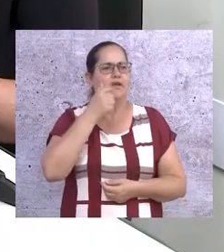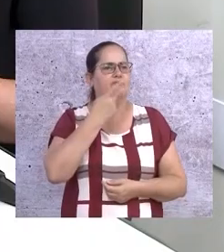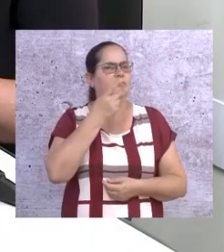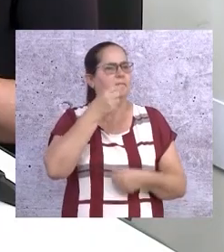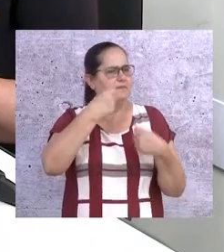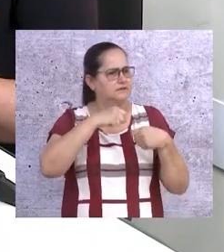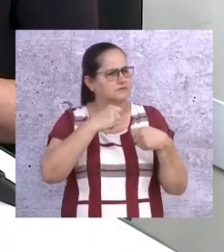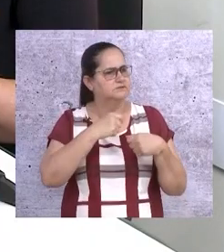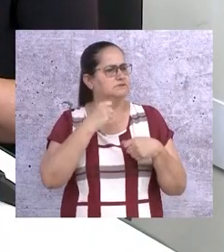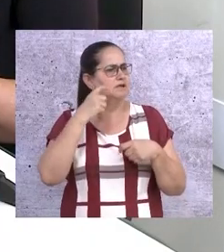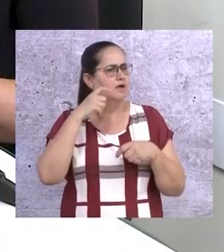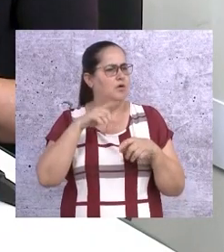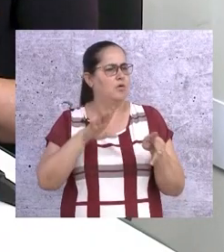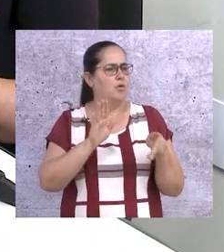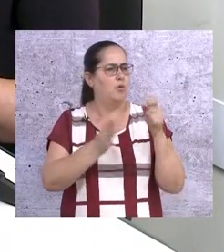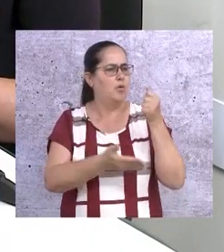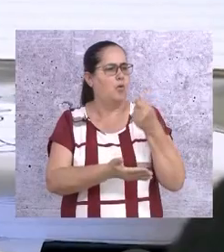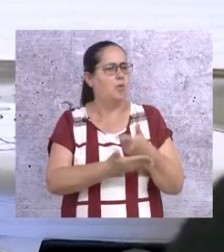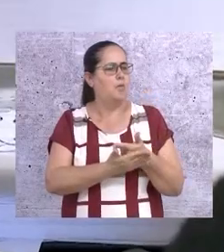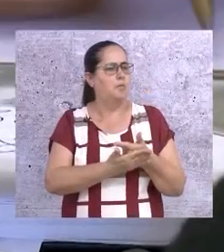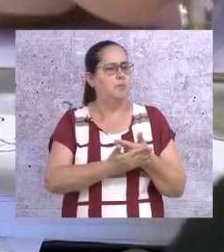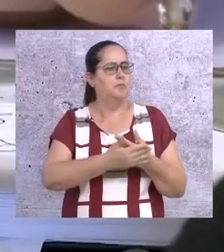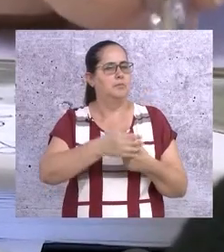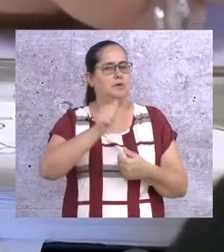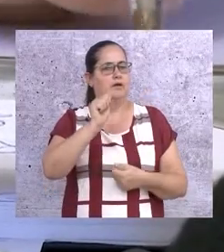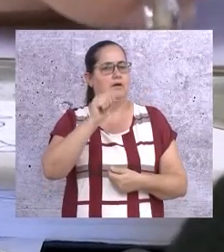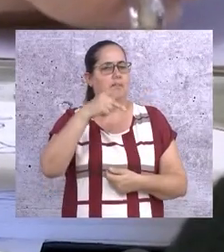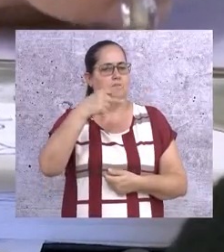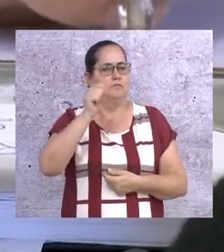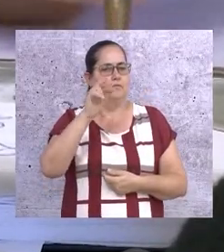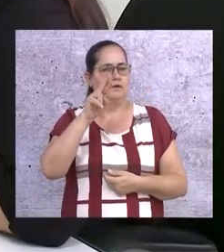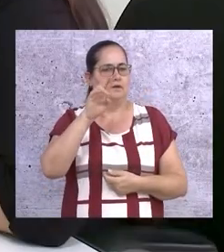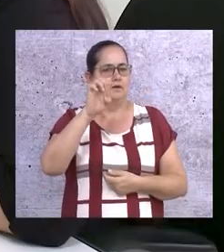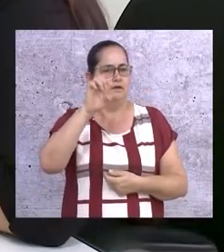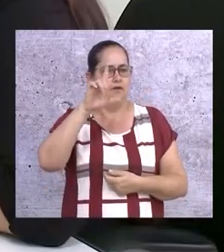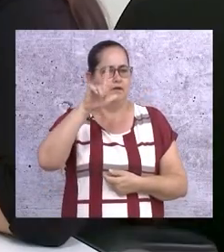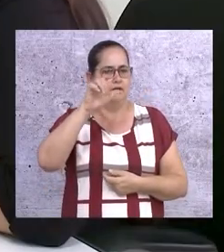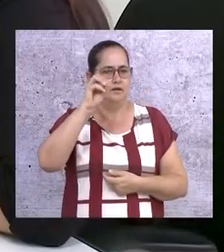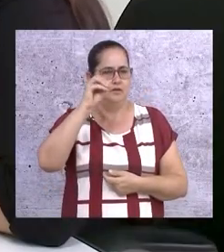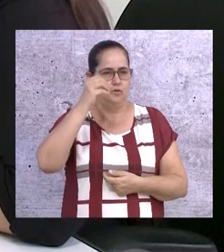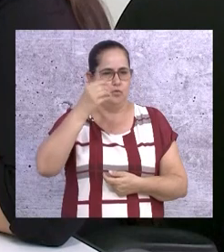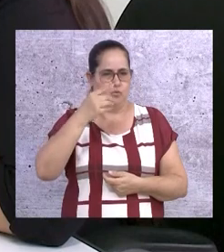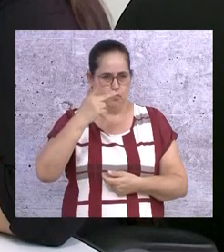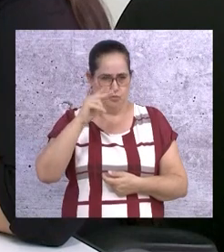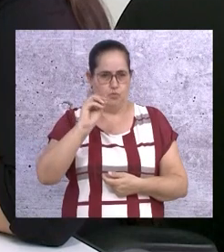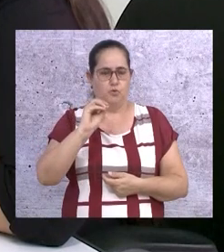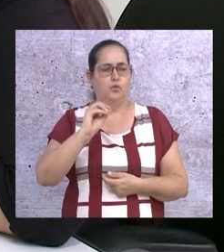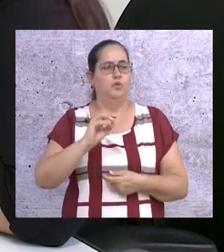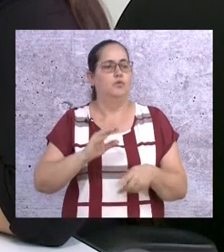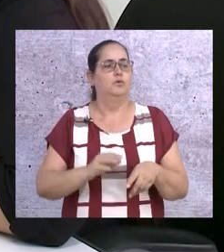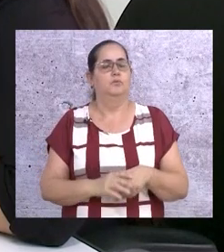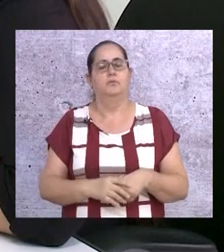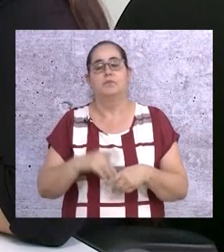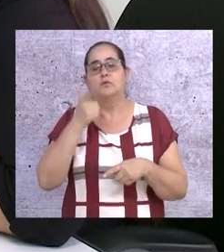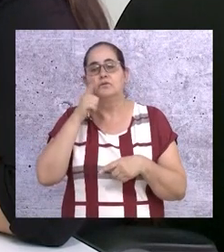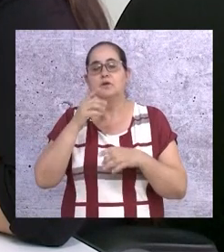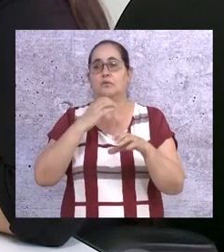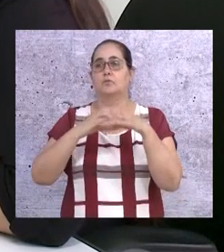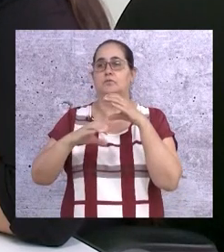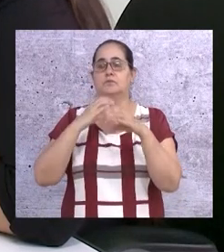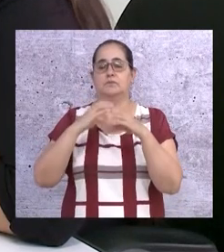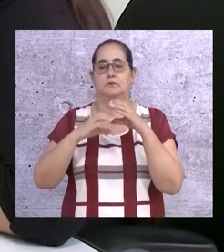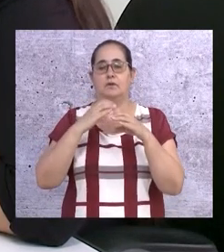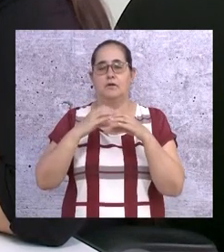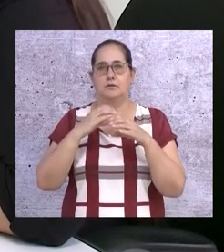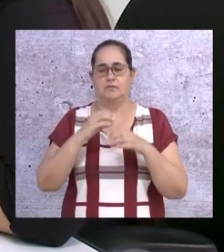precisa ter um aparelho para poder se comunicar com a central da operadora. É porque o aparelho, em questão, ele transforma a voz em